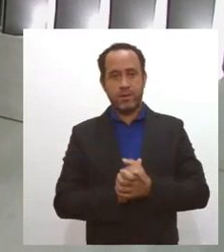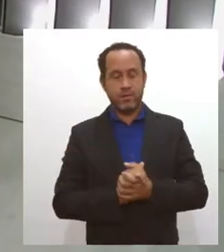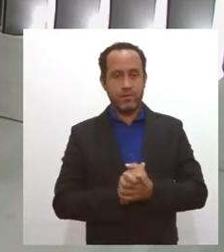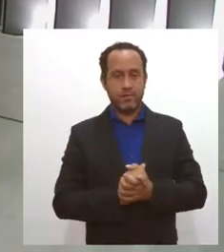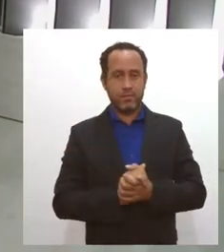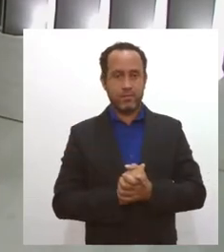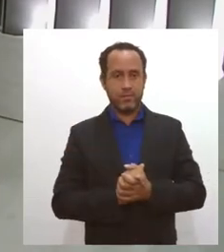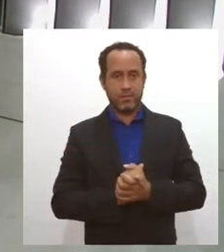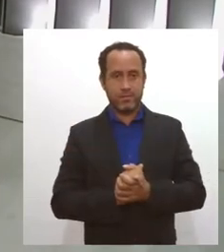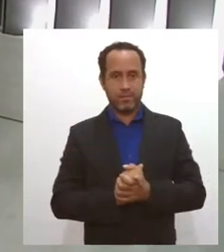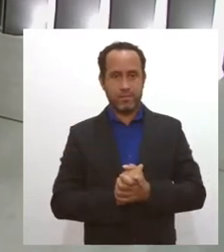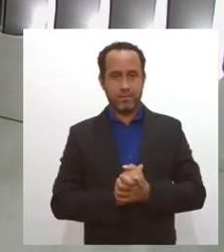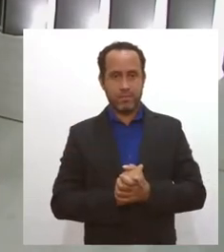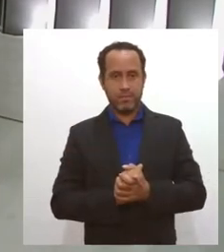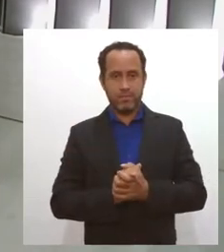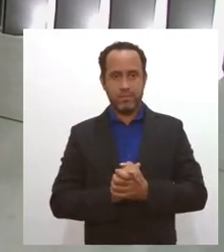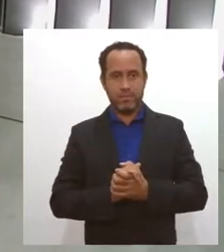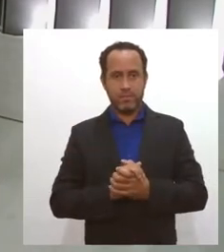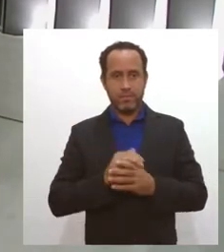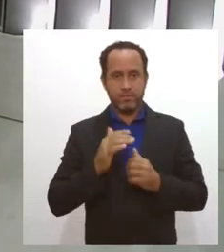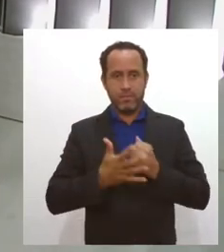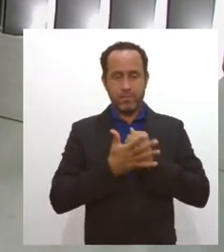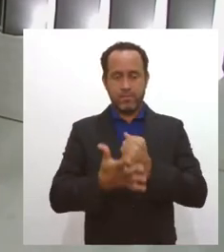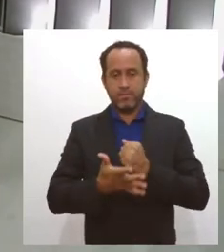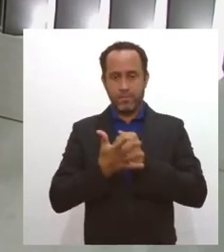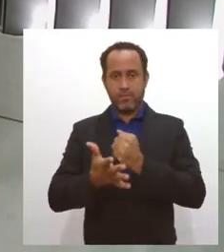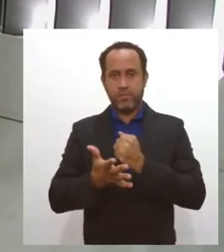de benefícios pós-econômicos